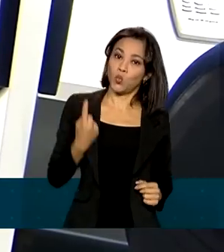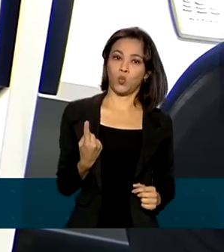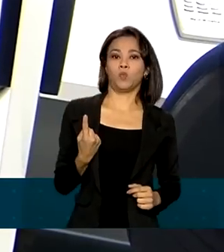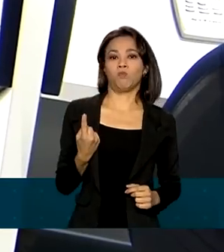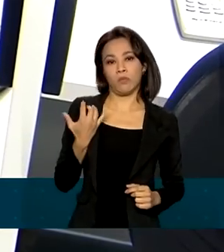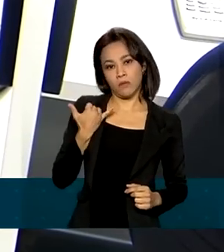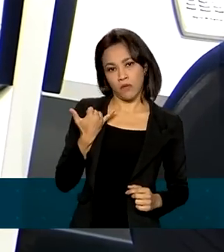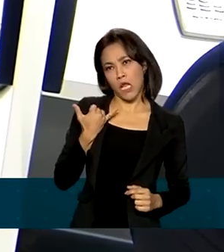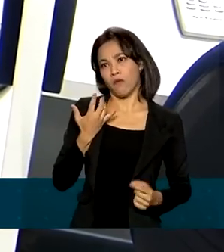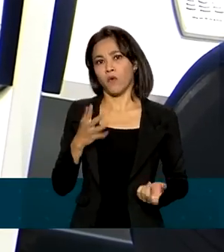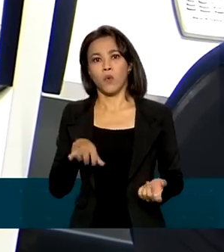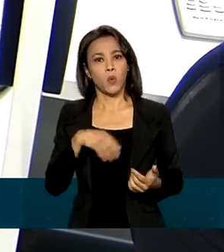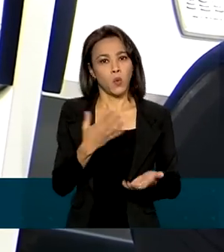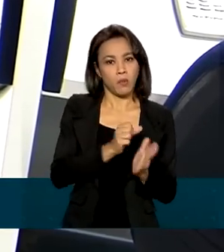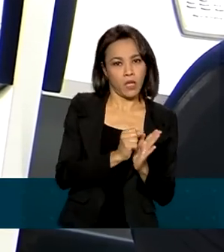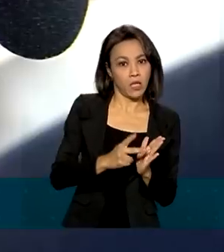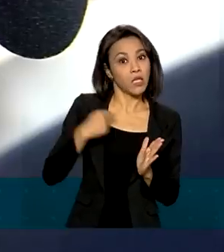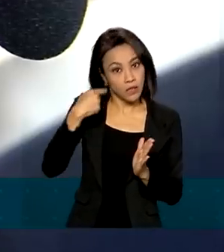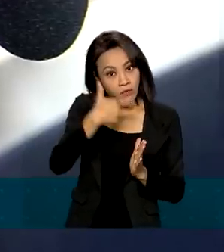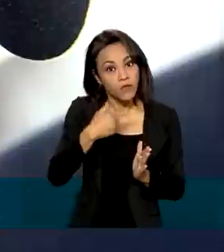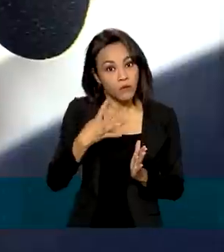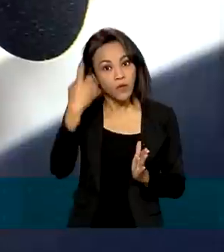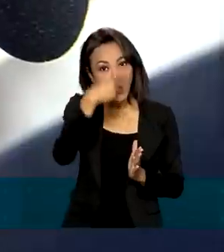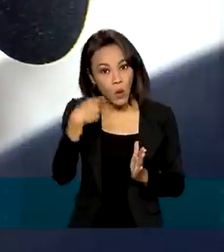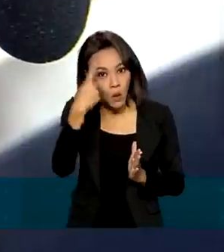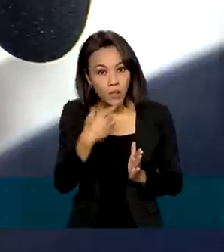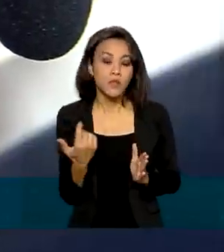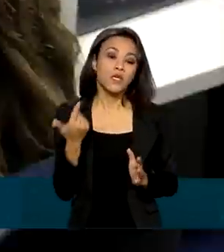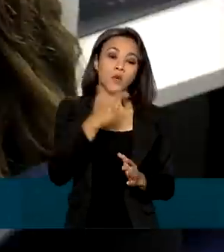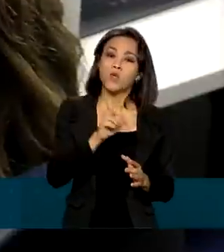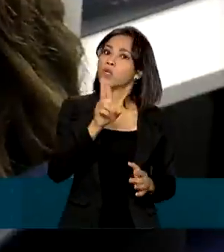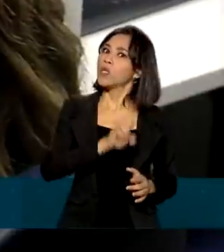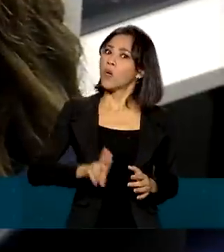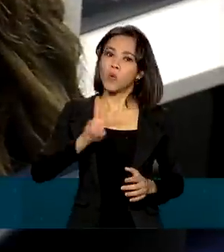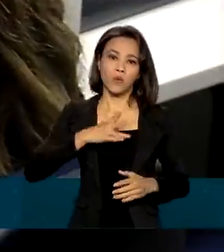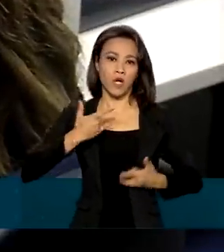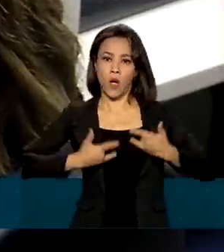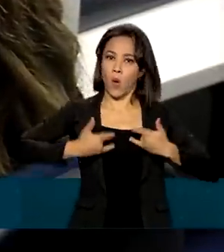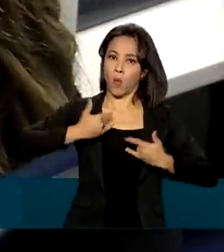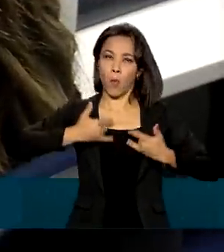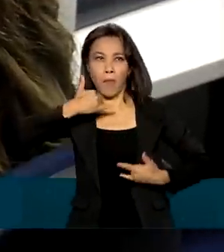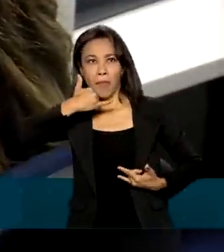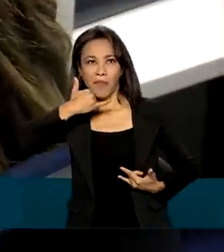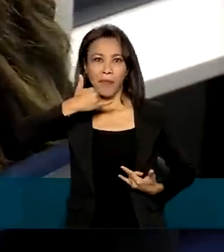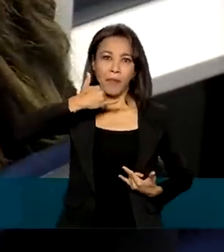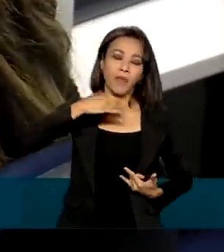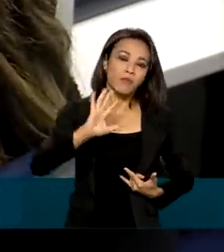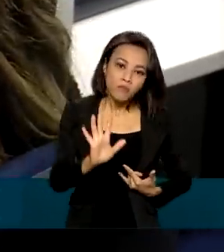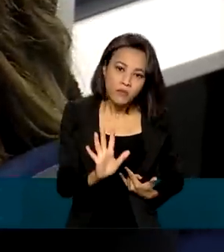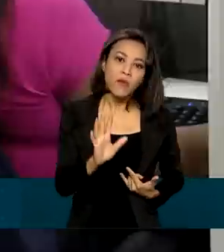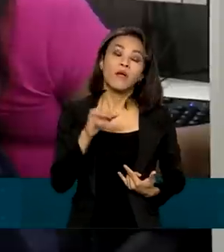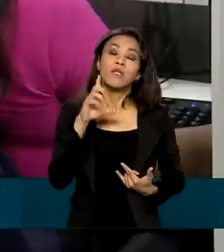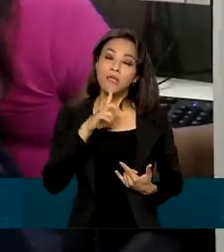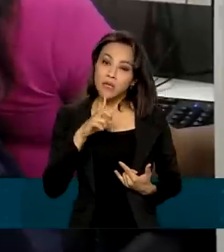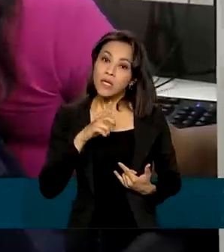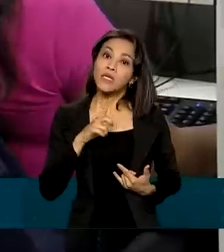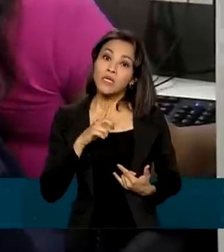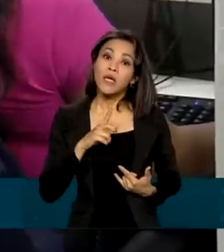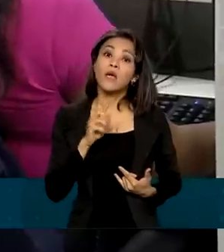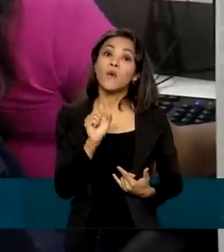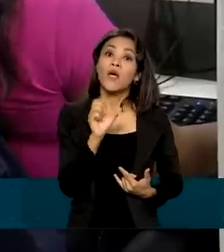o atendimento feito por atendentes sem o uso de robôs deve ser disponibilizado por, no mínimo,